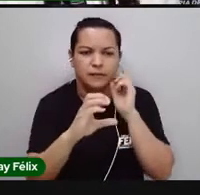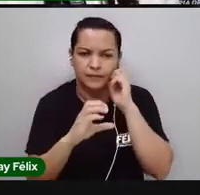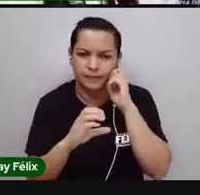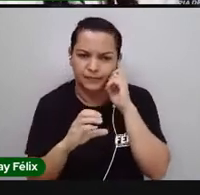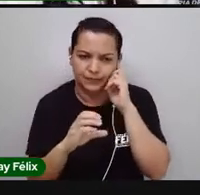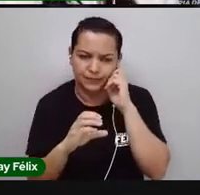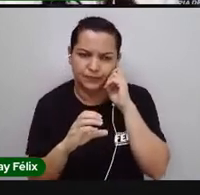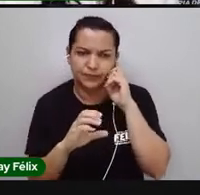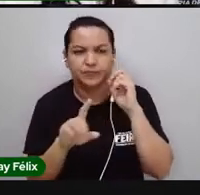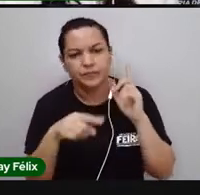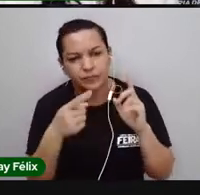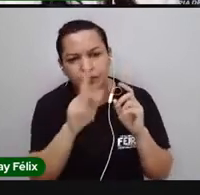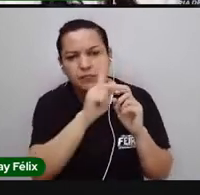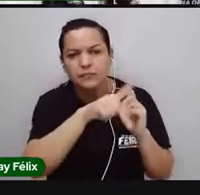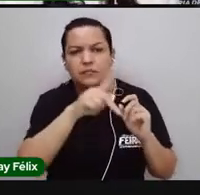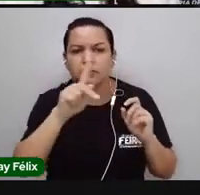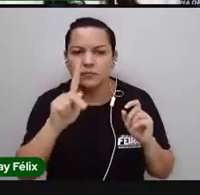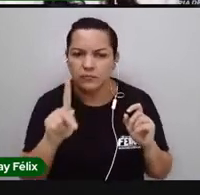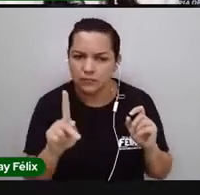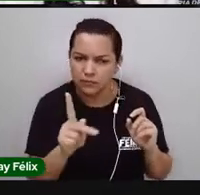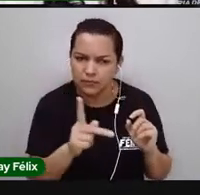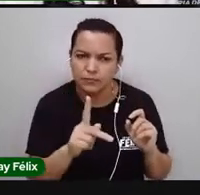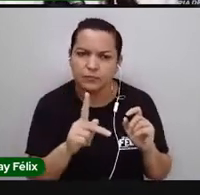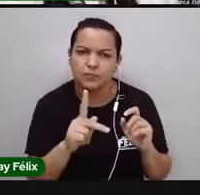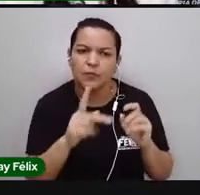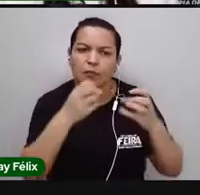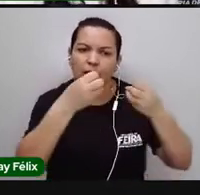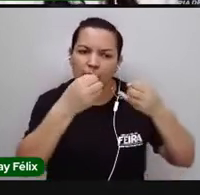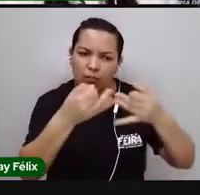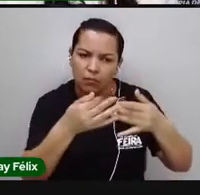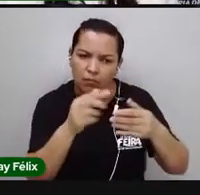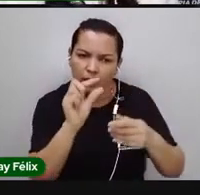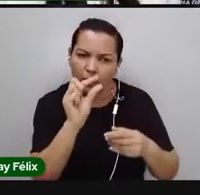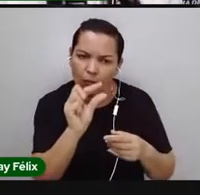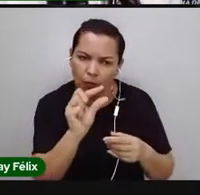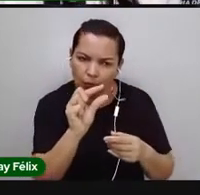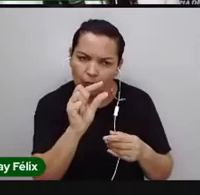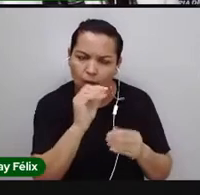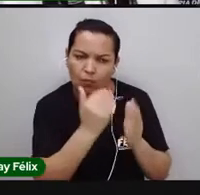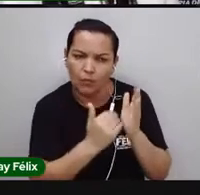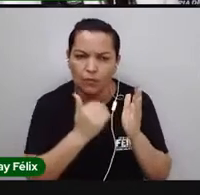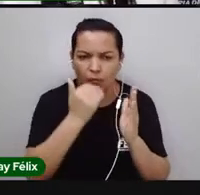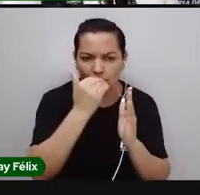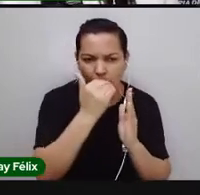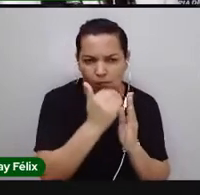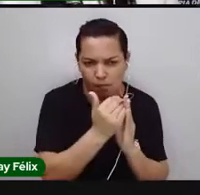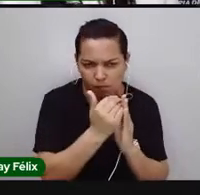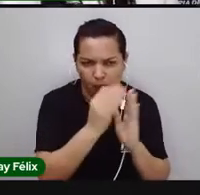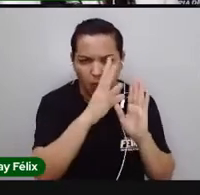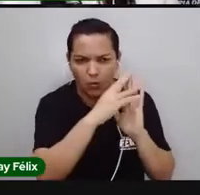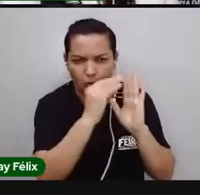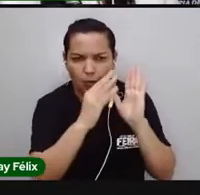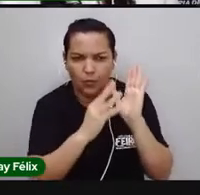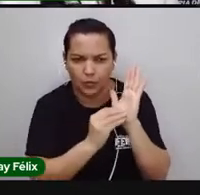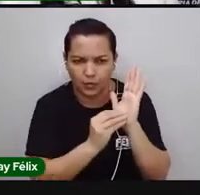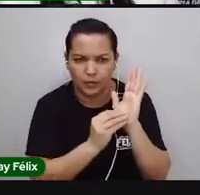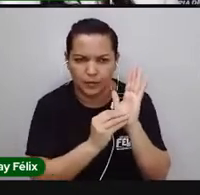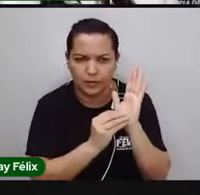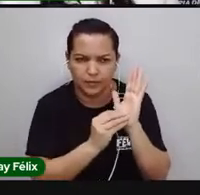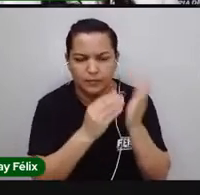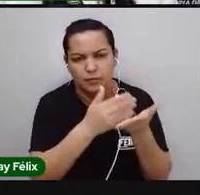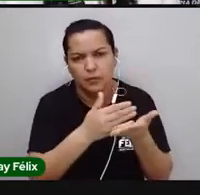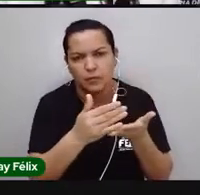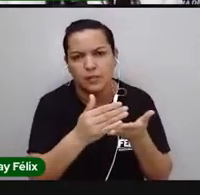a pró está trazendo para a gente um pouquinho mais desse conteúdo hoje, tá? E aí, nada melhor do que a gente começar com música.